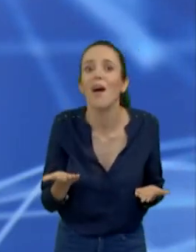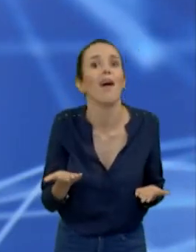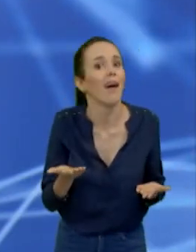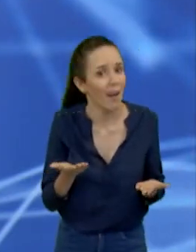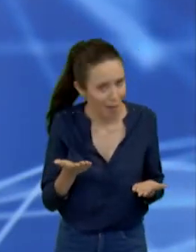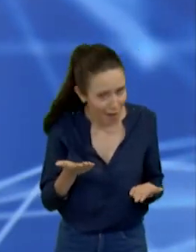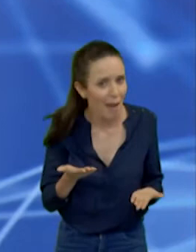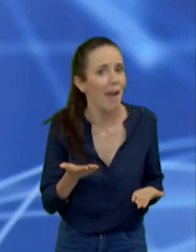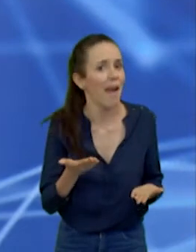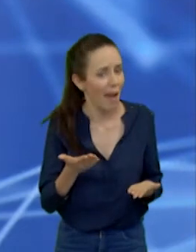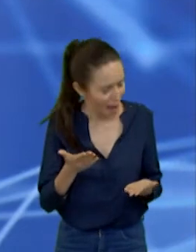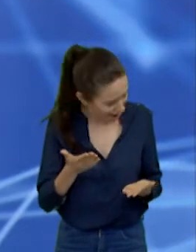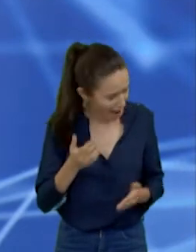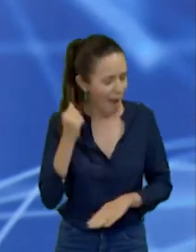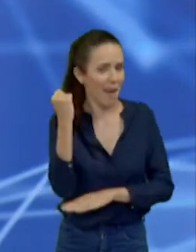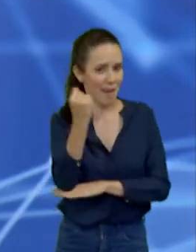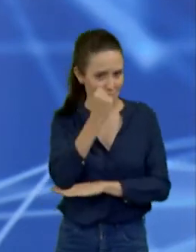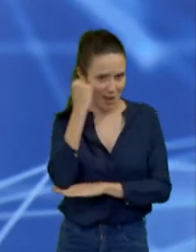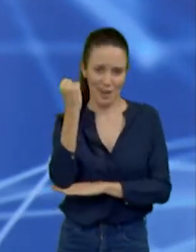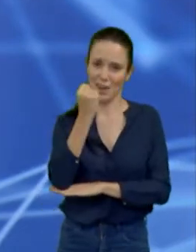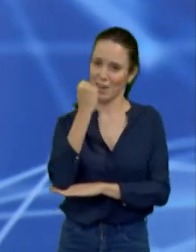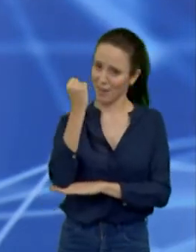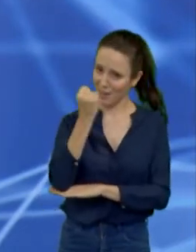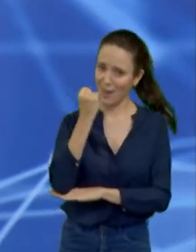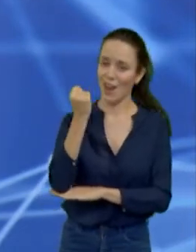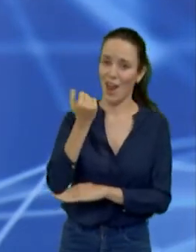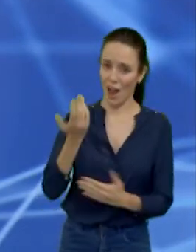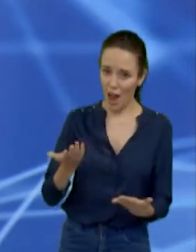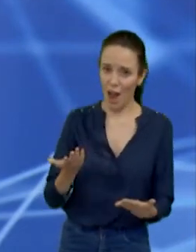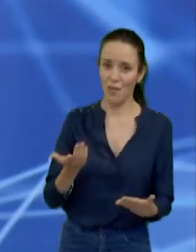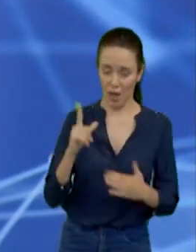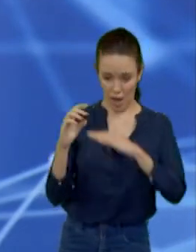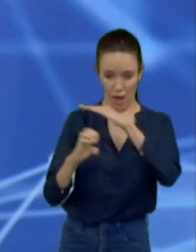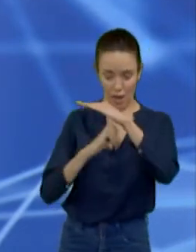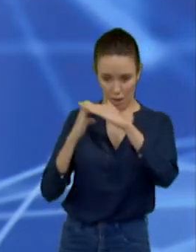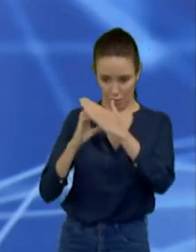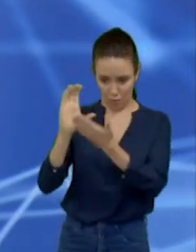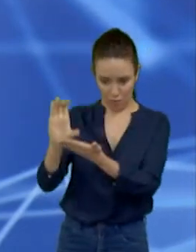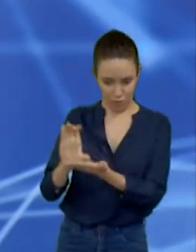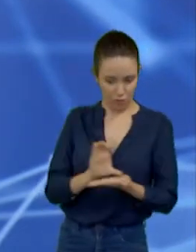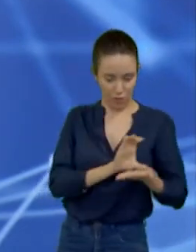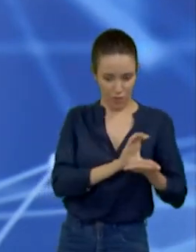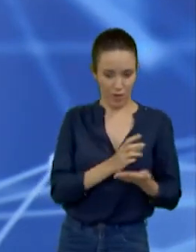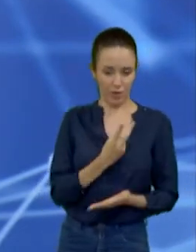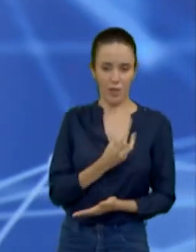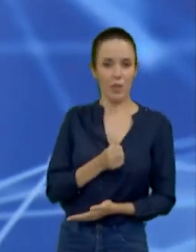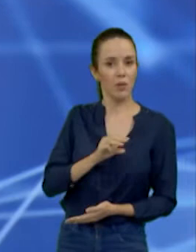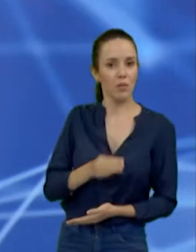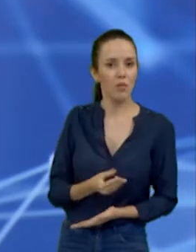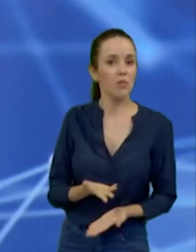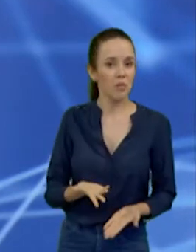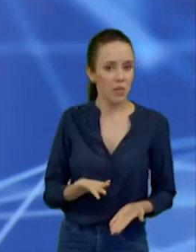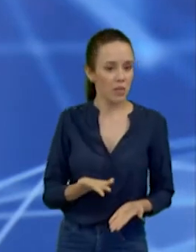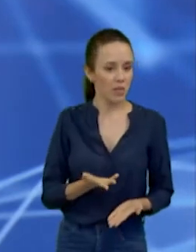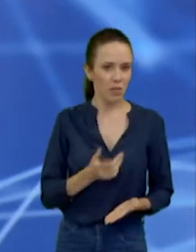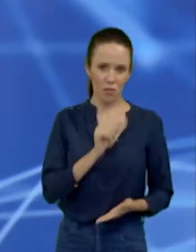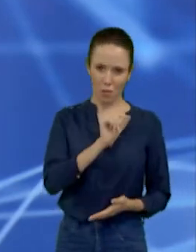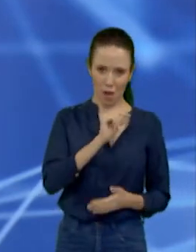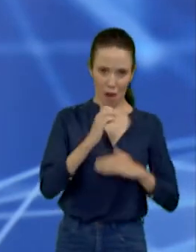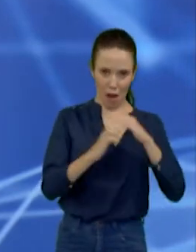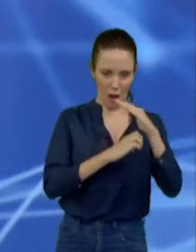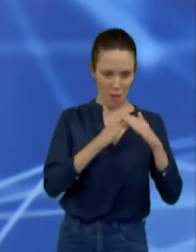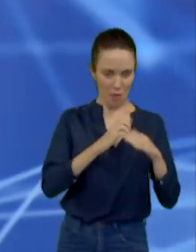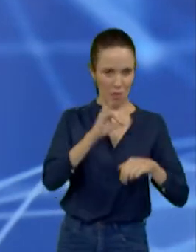nós temos aí a Concitec, uma empresa que ganhou 26 milhões para fazer um contrato, e depois de 30 dias abriu uma filial em Miami,